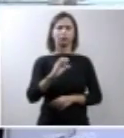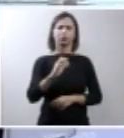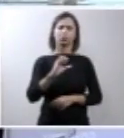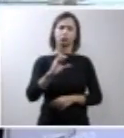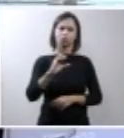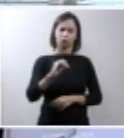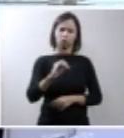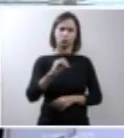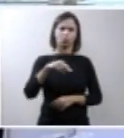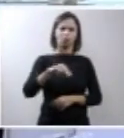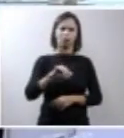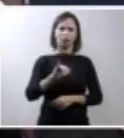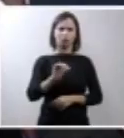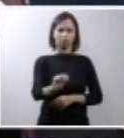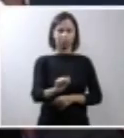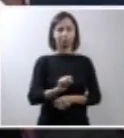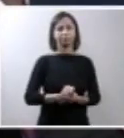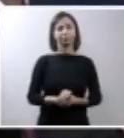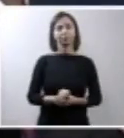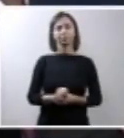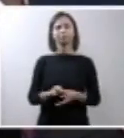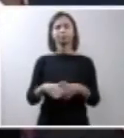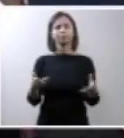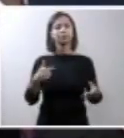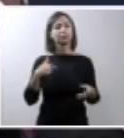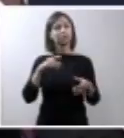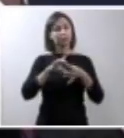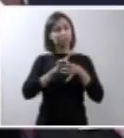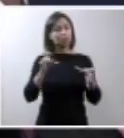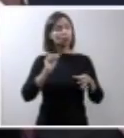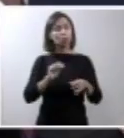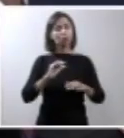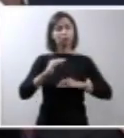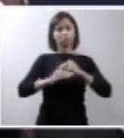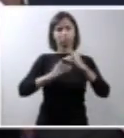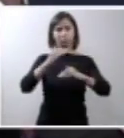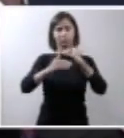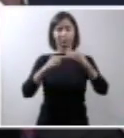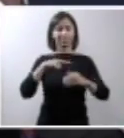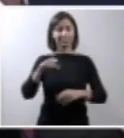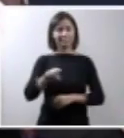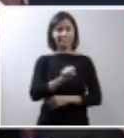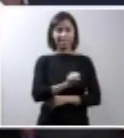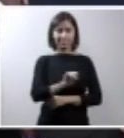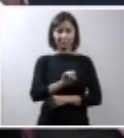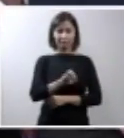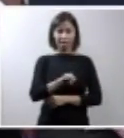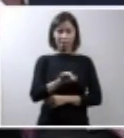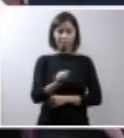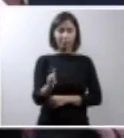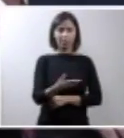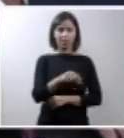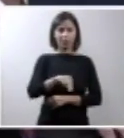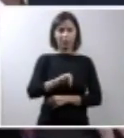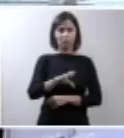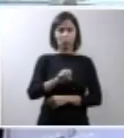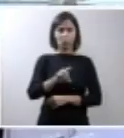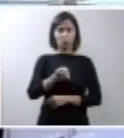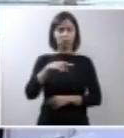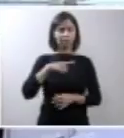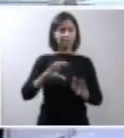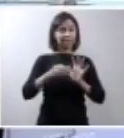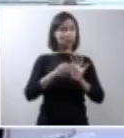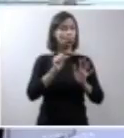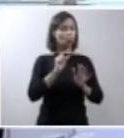esse diapositivo nós vamos observar também que o desenvolvimento desse sistema nervoso central ele não acaba na sexta semana